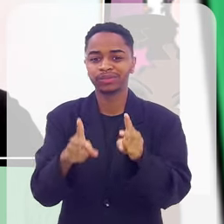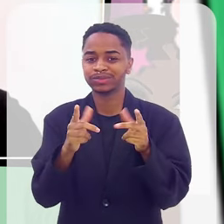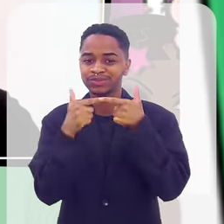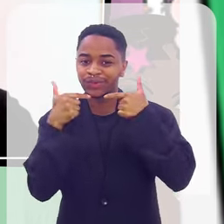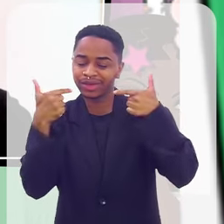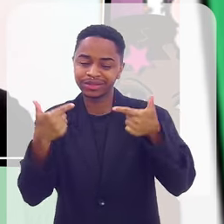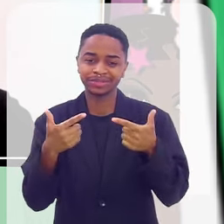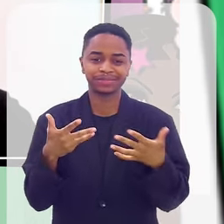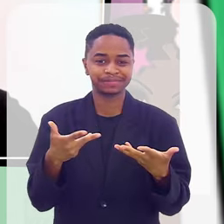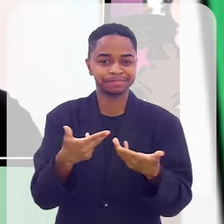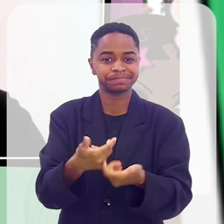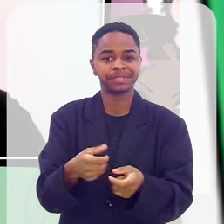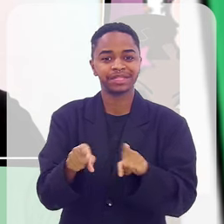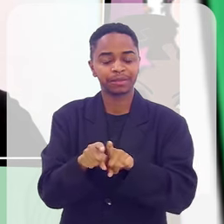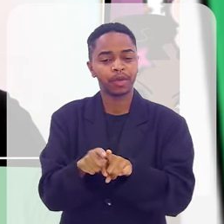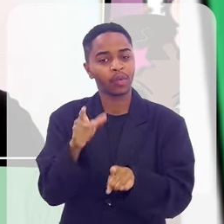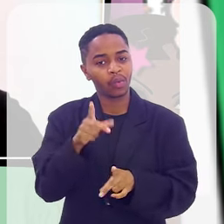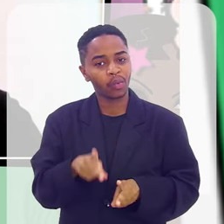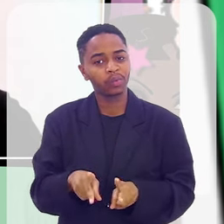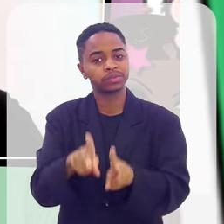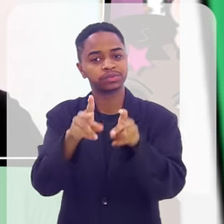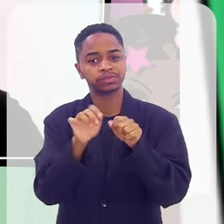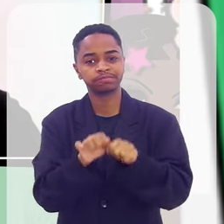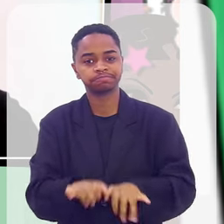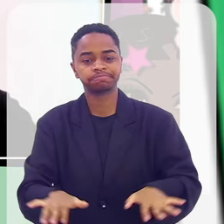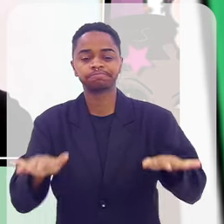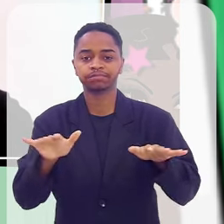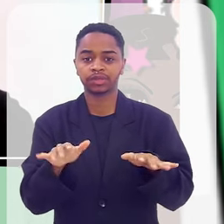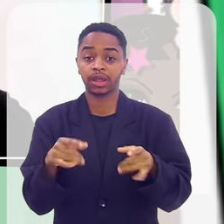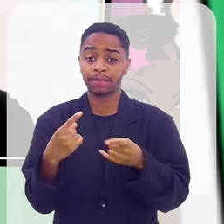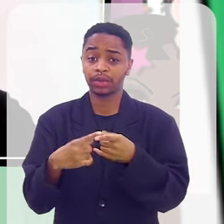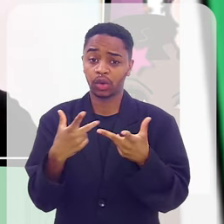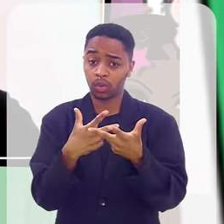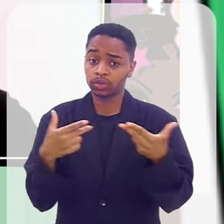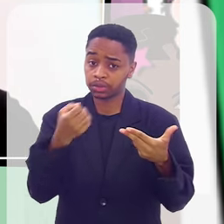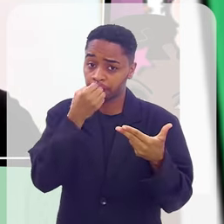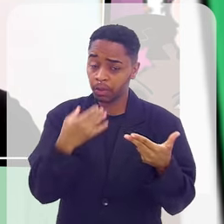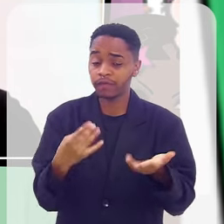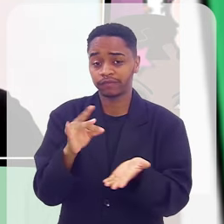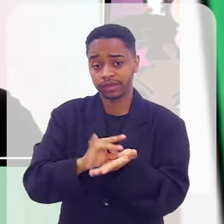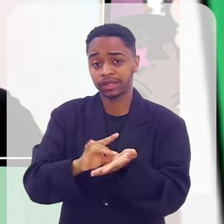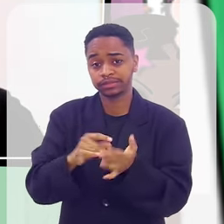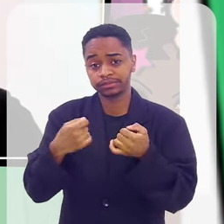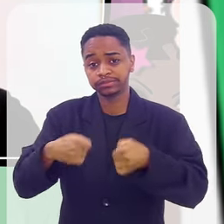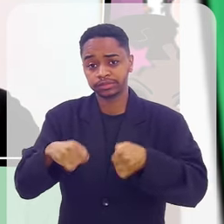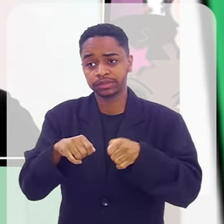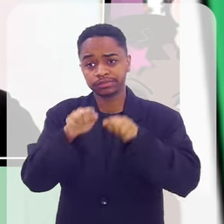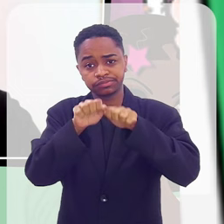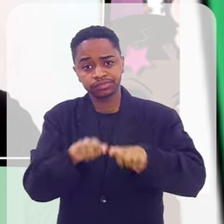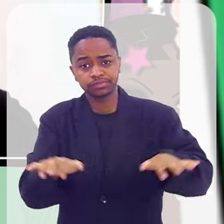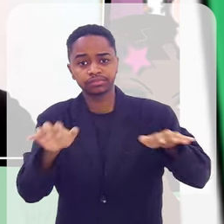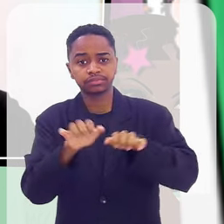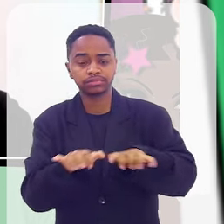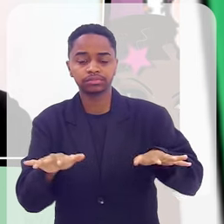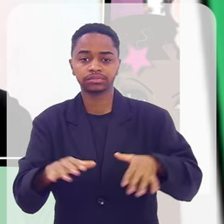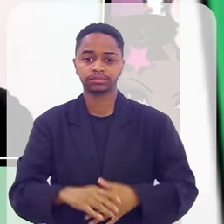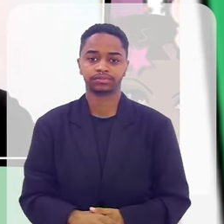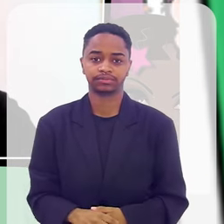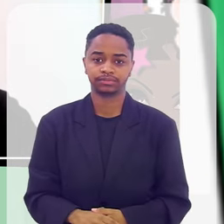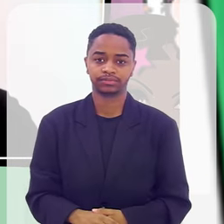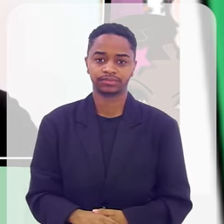seu sorriso e continue espalhando e contagiando, né? Porque coisas boas a gente tem que contagiar,